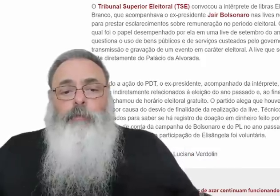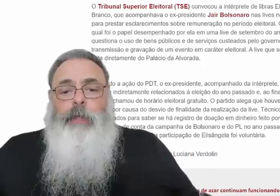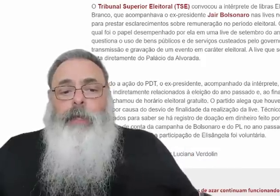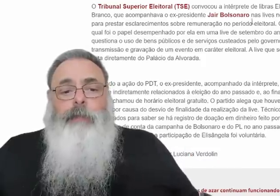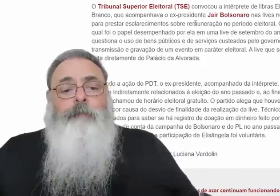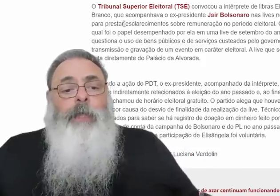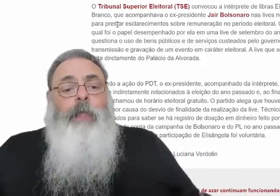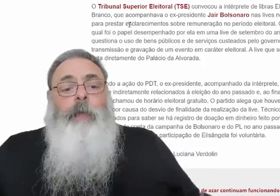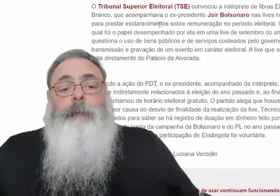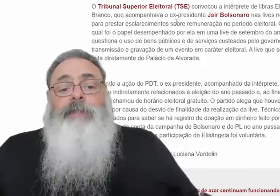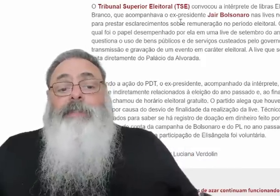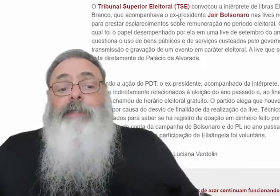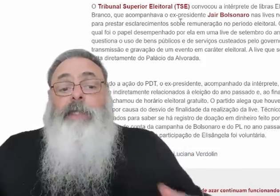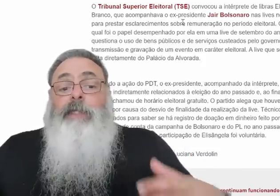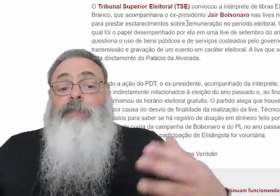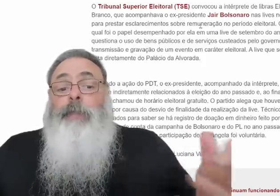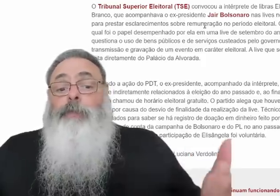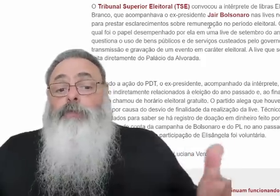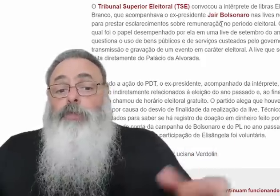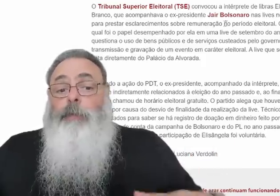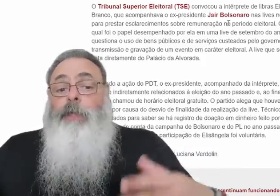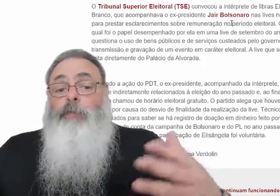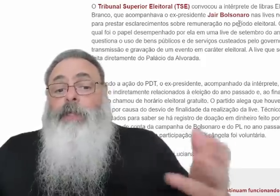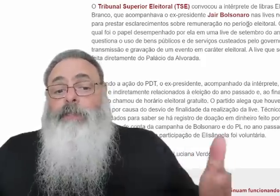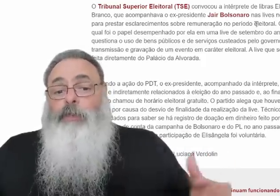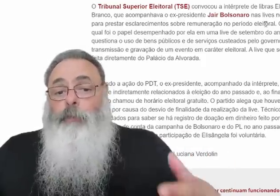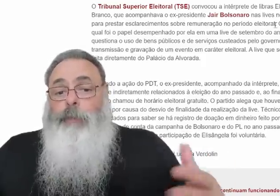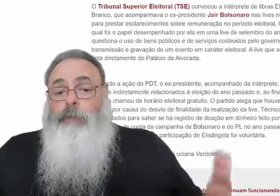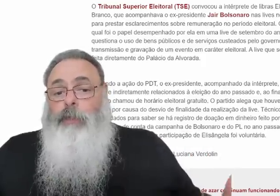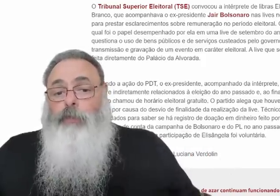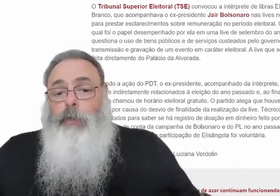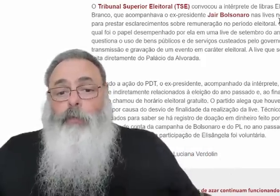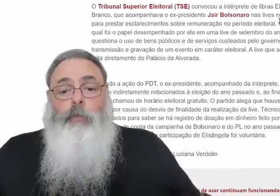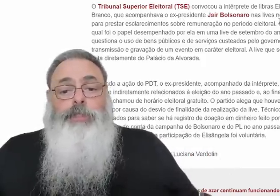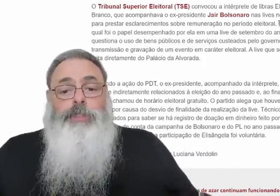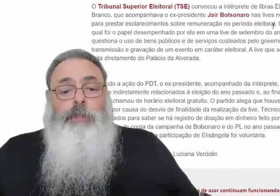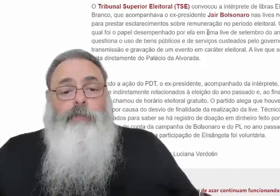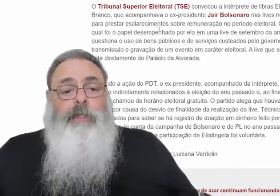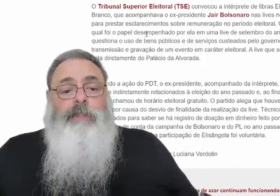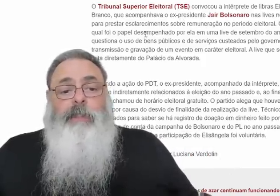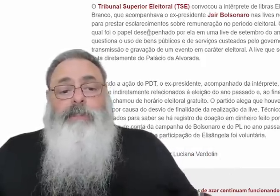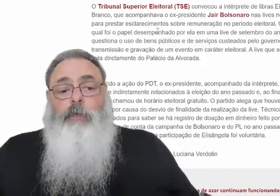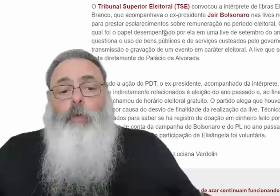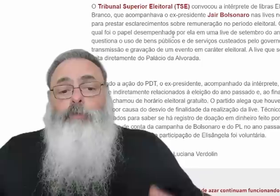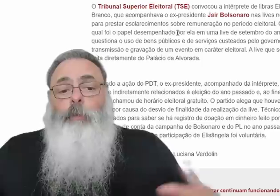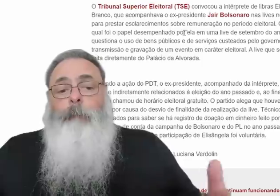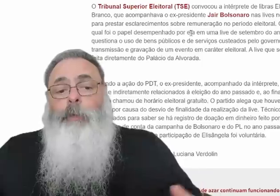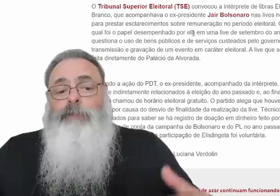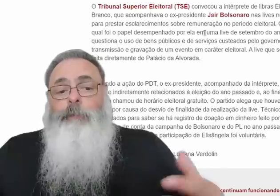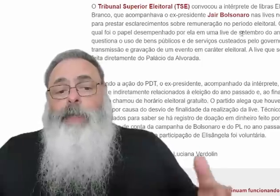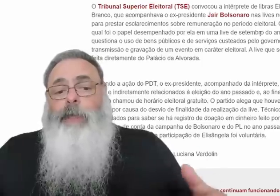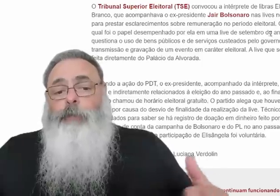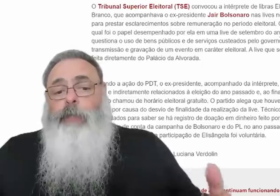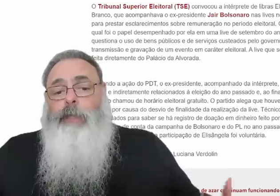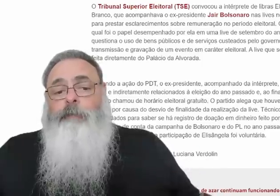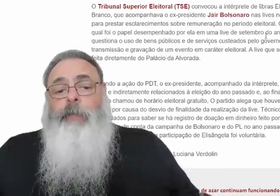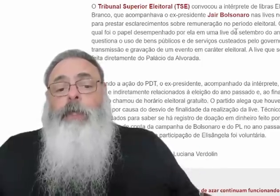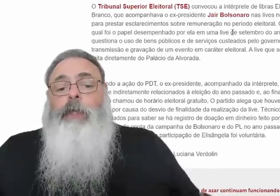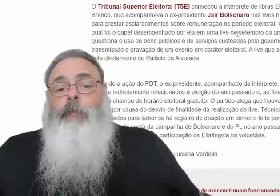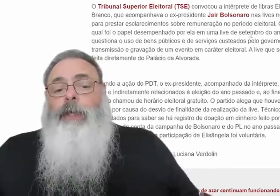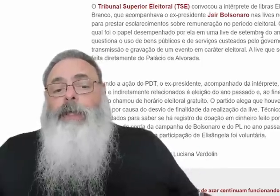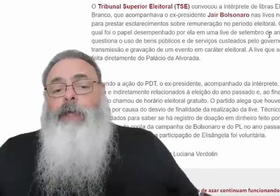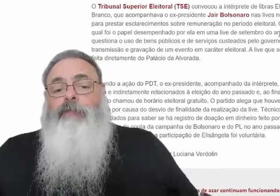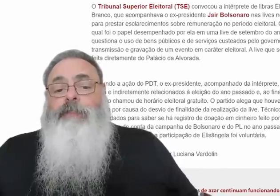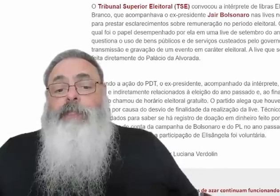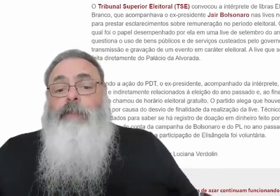lá do Palácio do Alvorada, pra prestar esclarecimentos sobre a remuneração no período eleitoral. O objetivo é esclarecer qual foi o papel desempenhado por ela